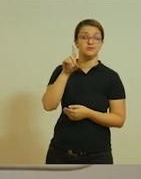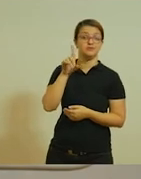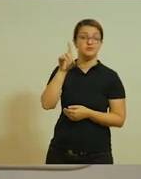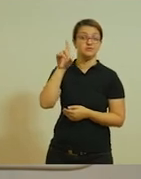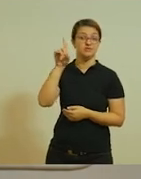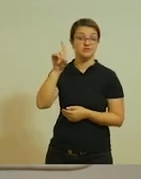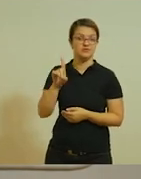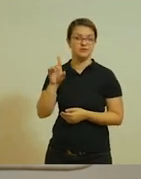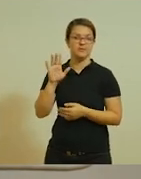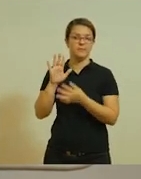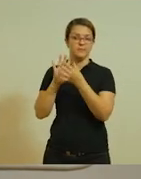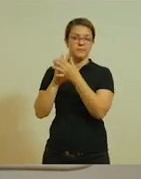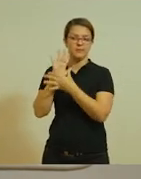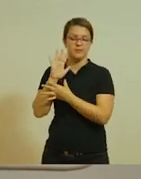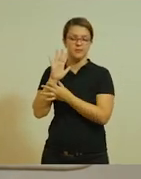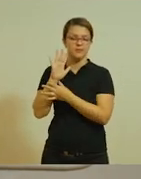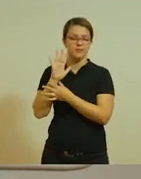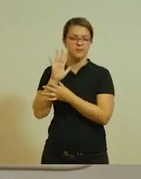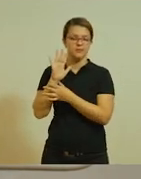direita.